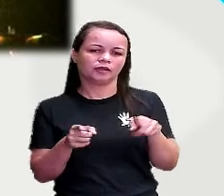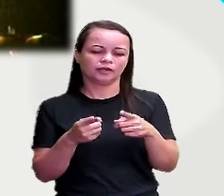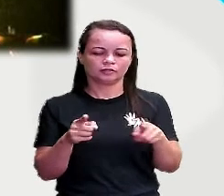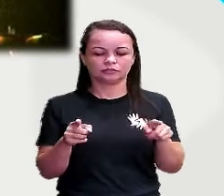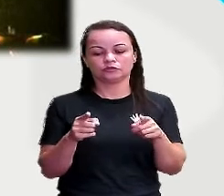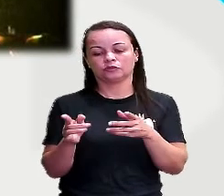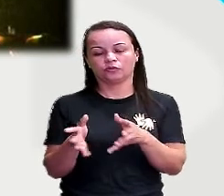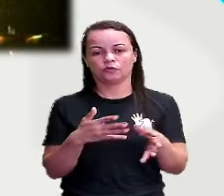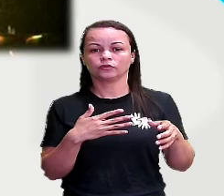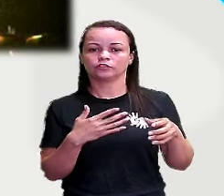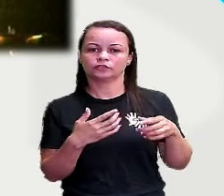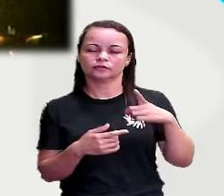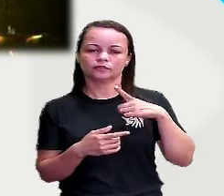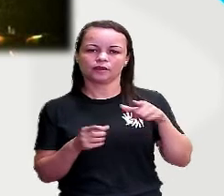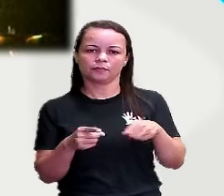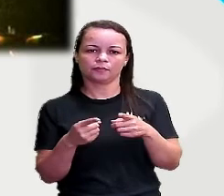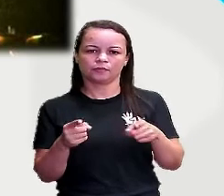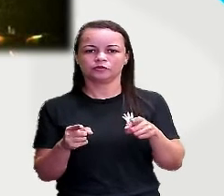música popular brasileira.